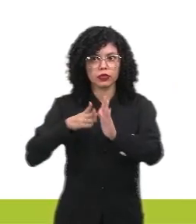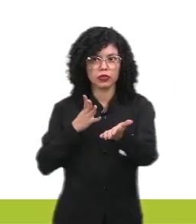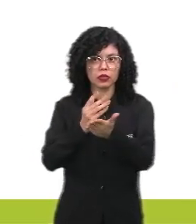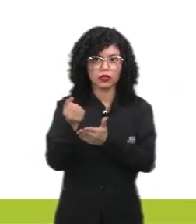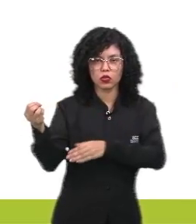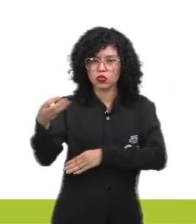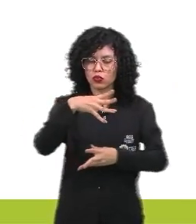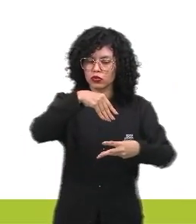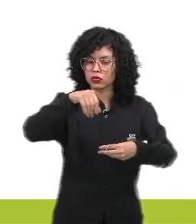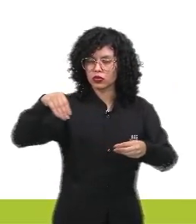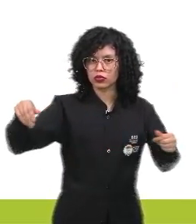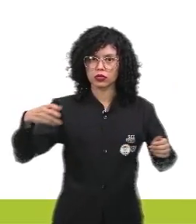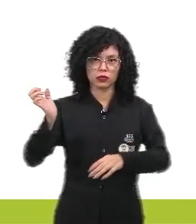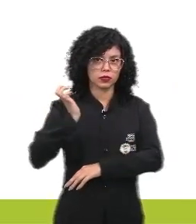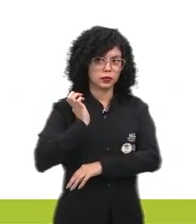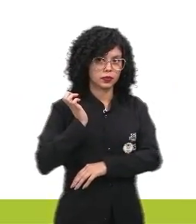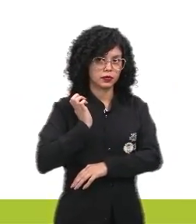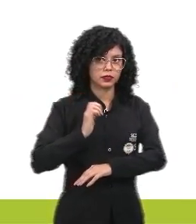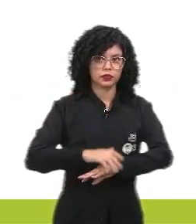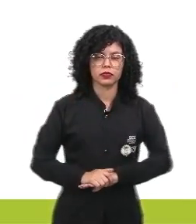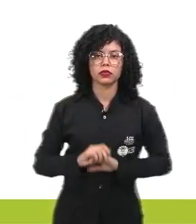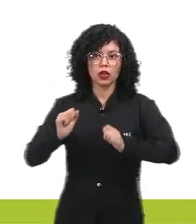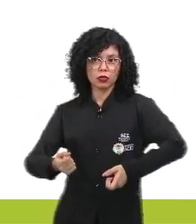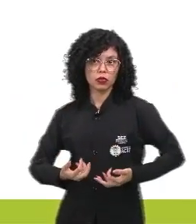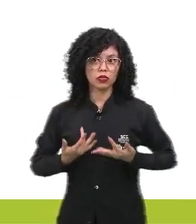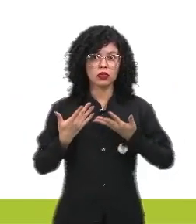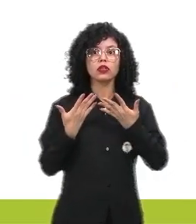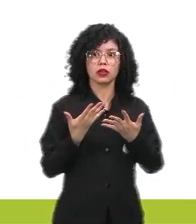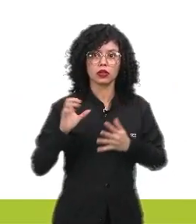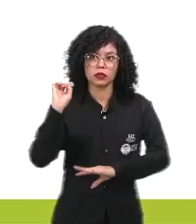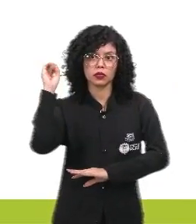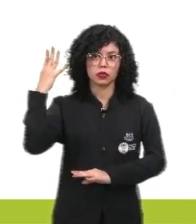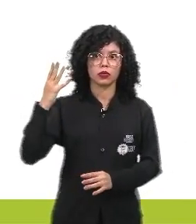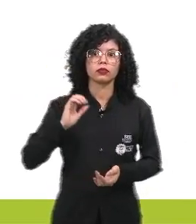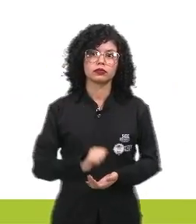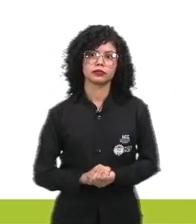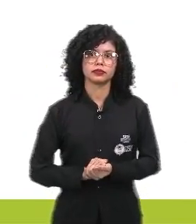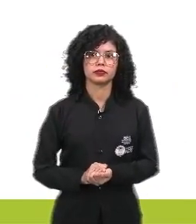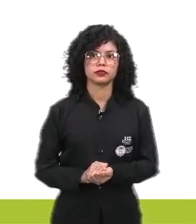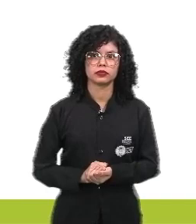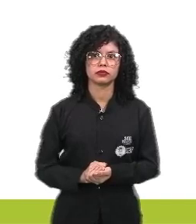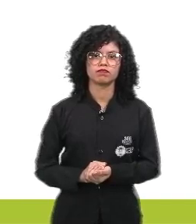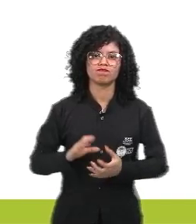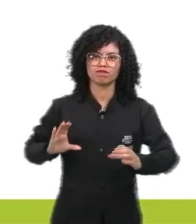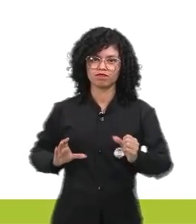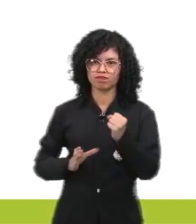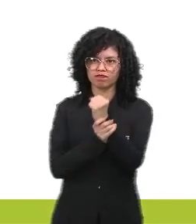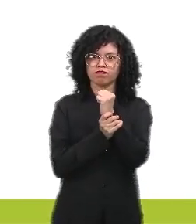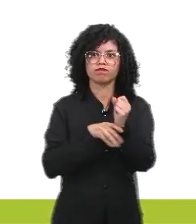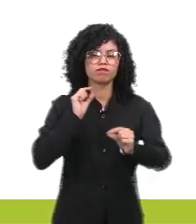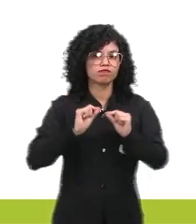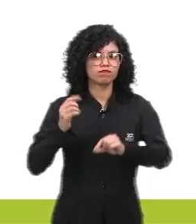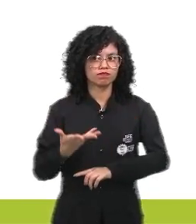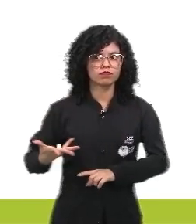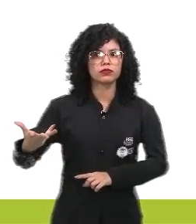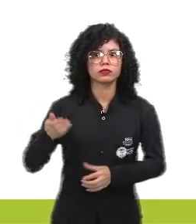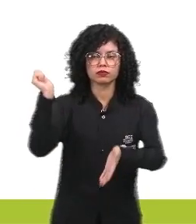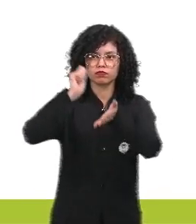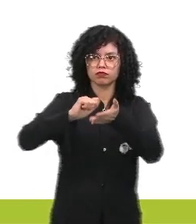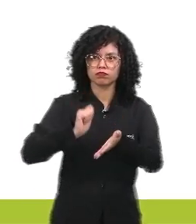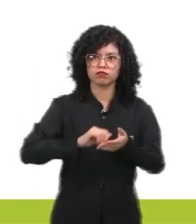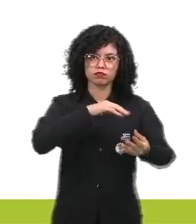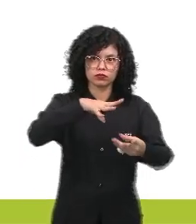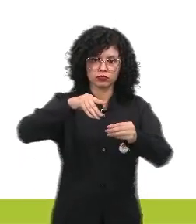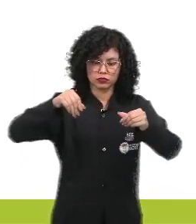busca de novas terras e riquezas. As manifestações ocorridas se prenderam basicamente à descrição da